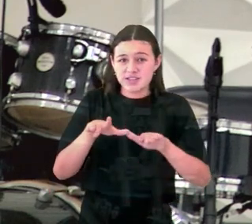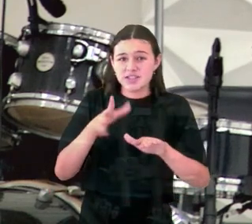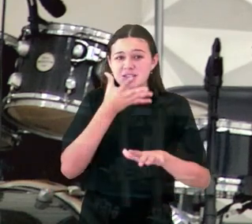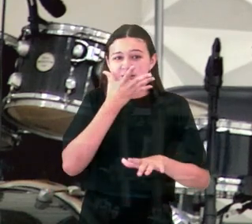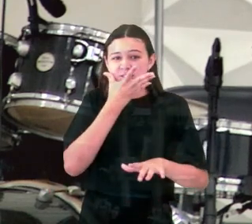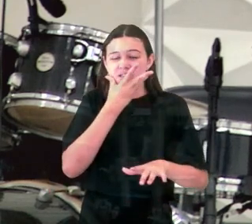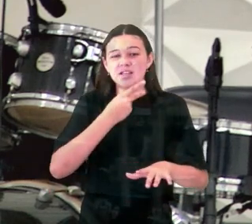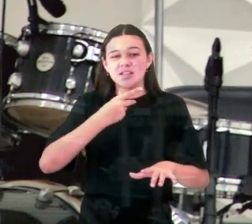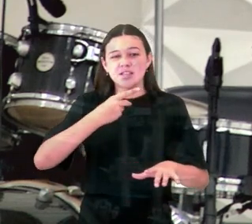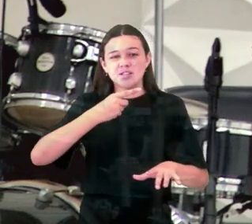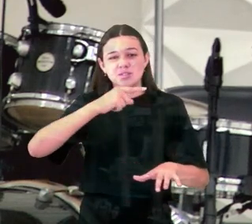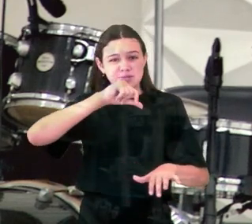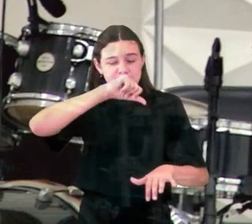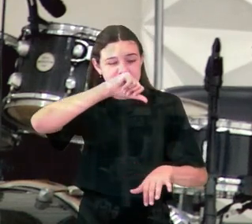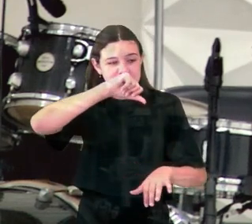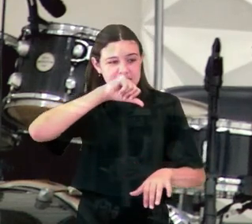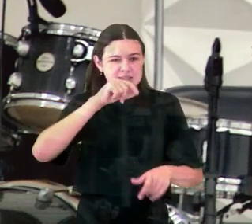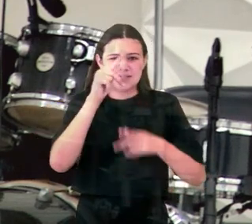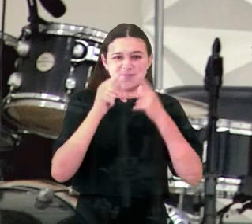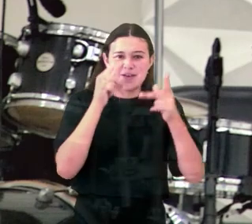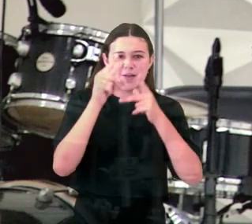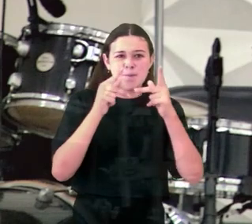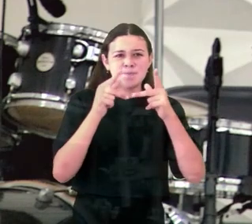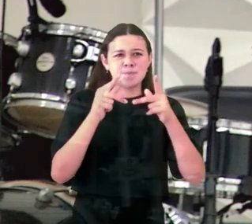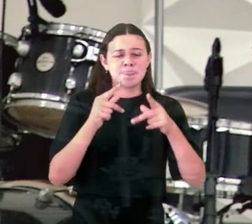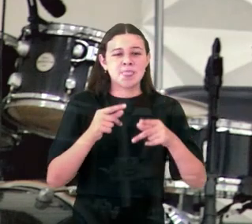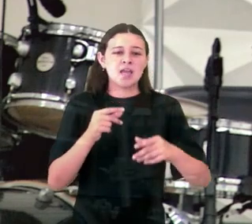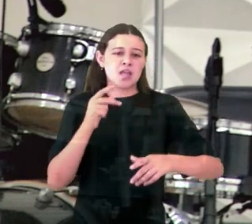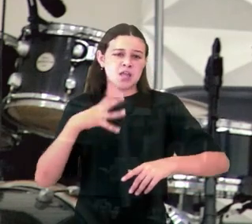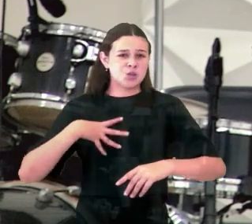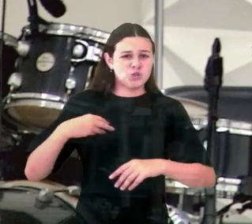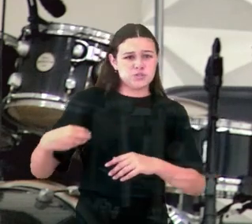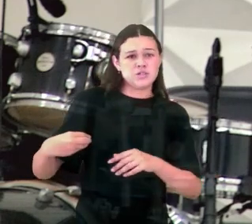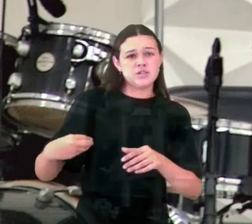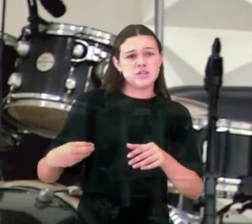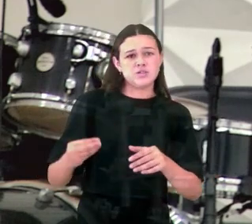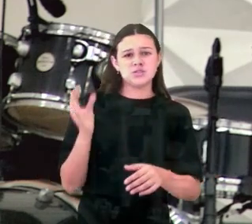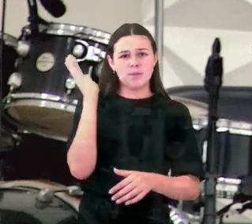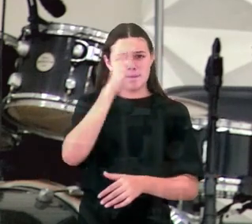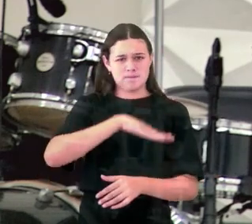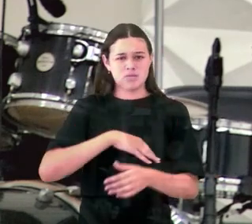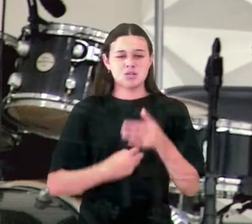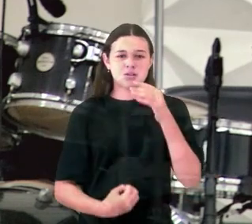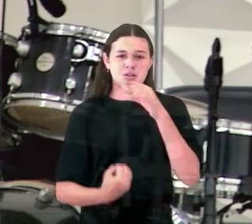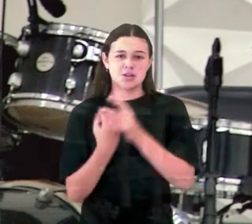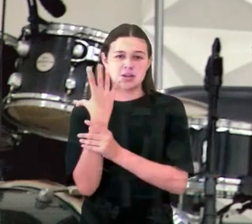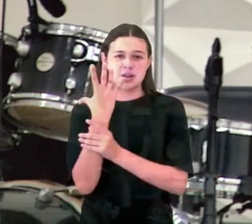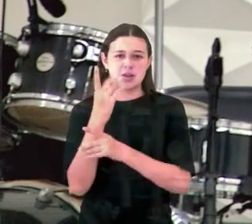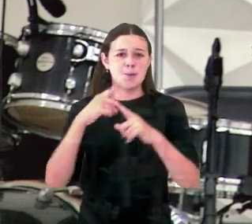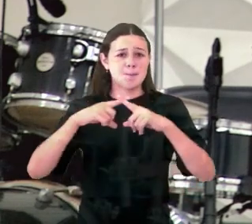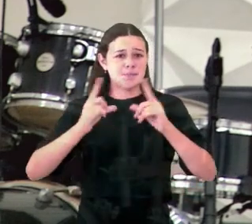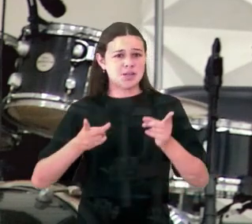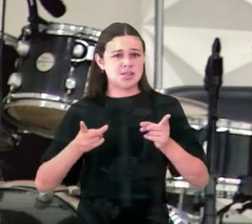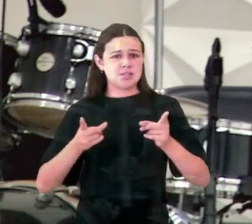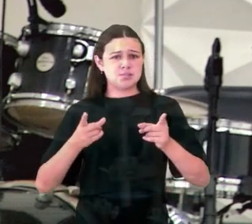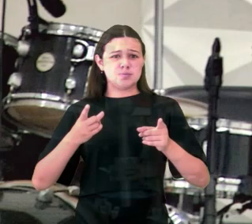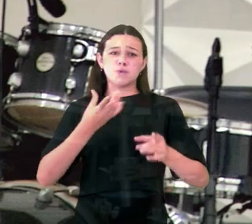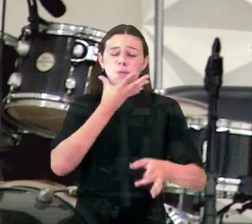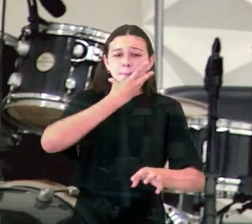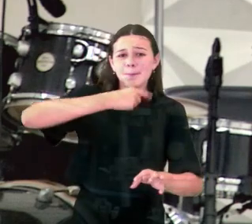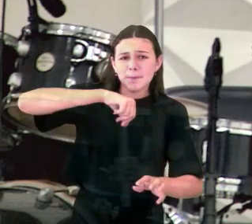E Deus, Ele faz isso. Ele recria, Ele reconstrói. Sua vida não precisa estar mergulhada no caos.